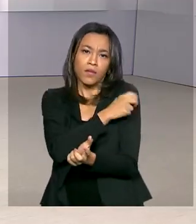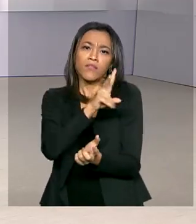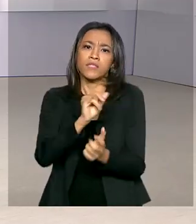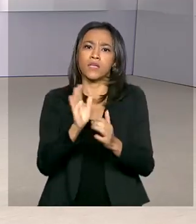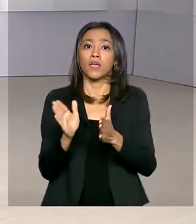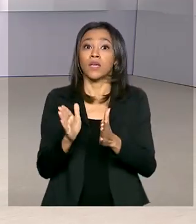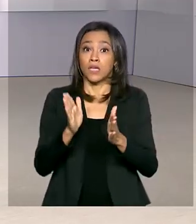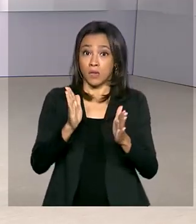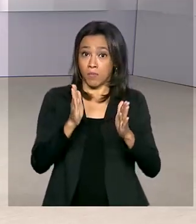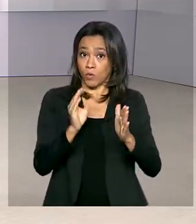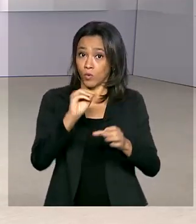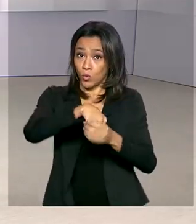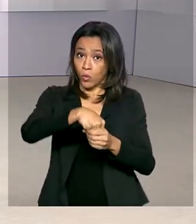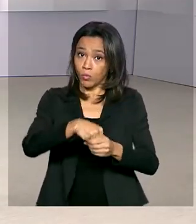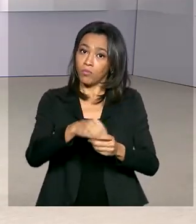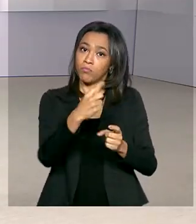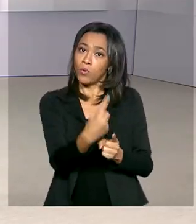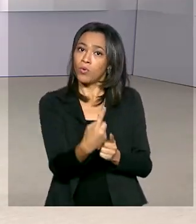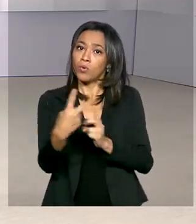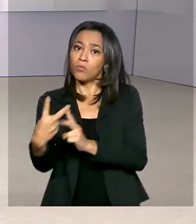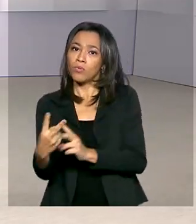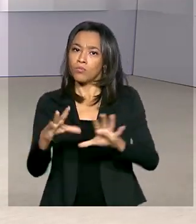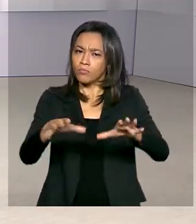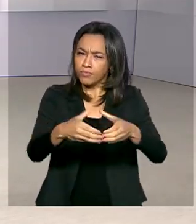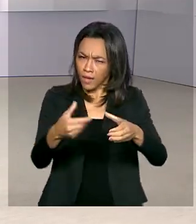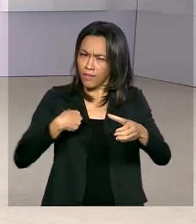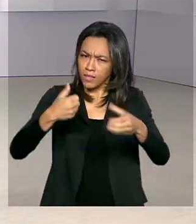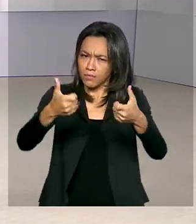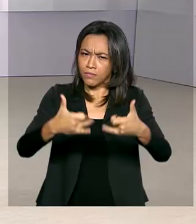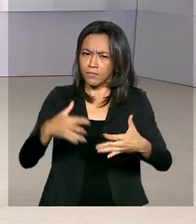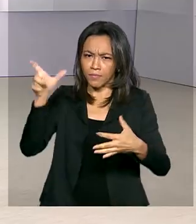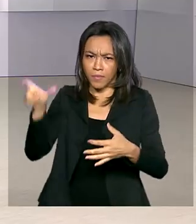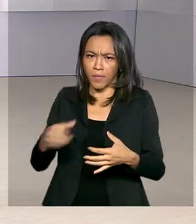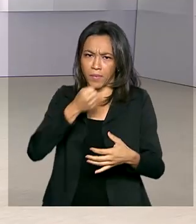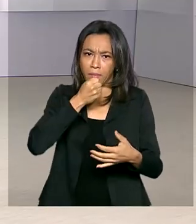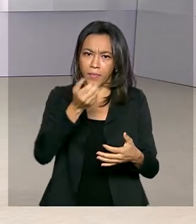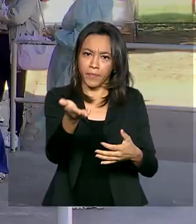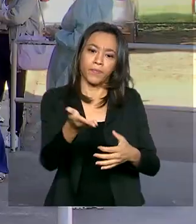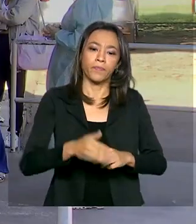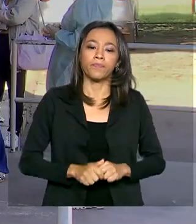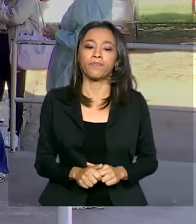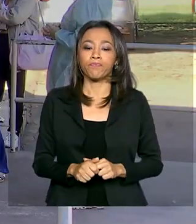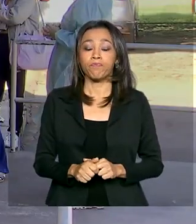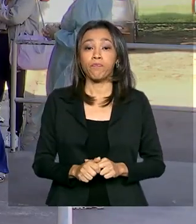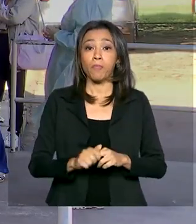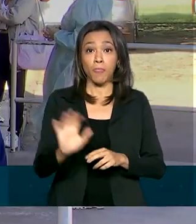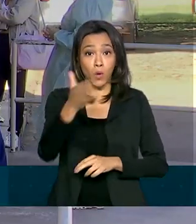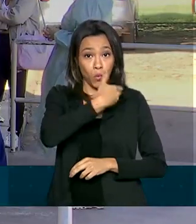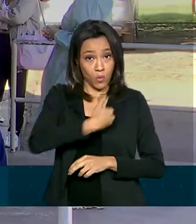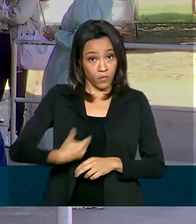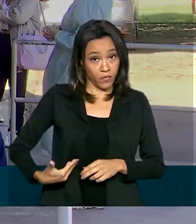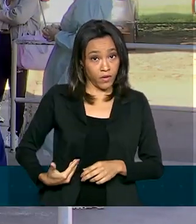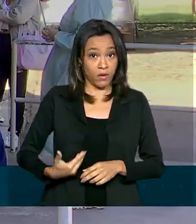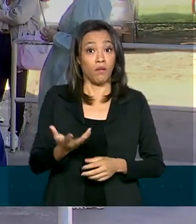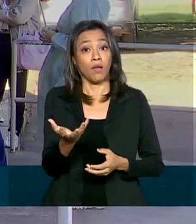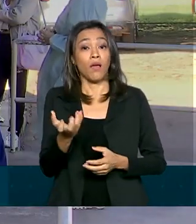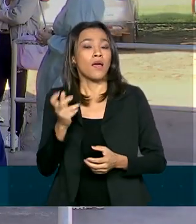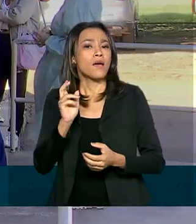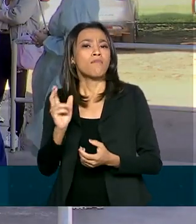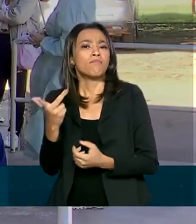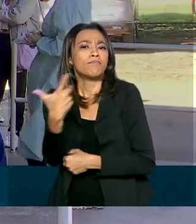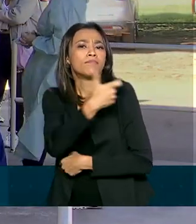dividida em duas fases. A repórter Daniele Popov explica isso pra gente. O governo espera imunizar até